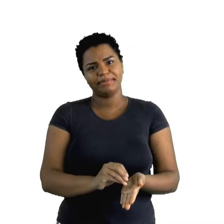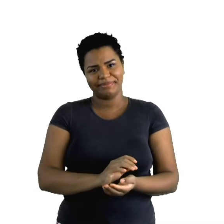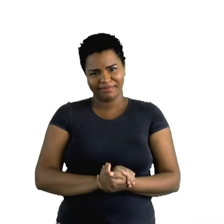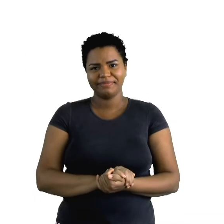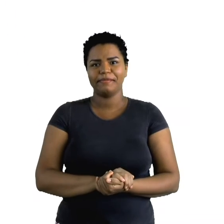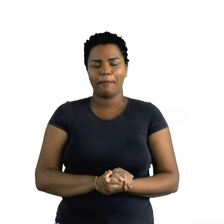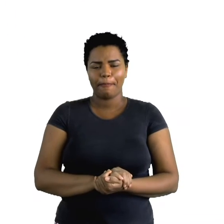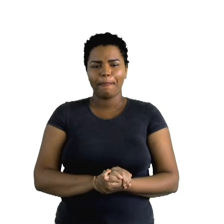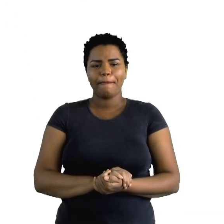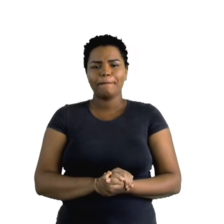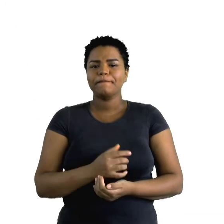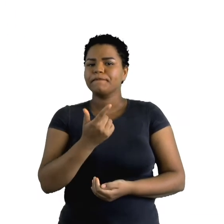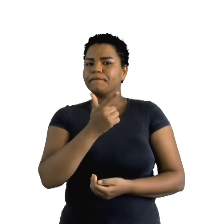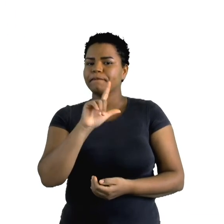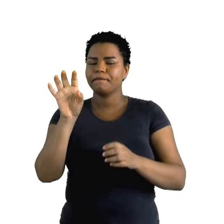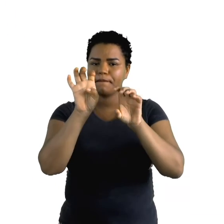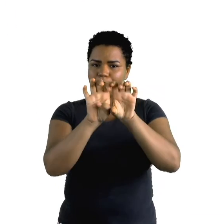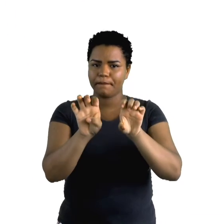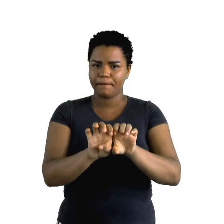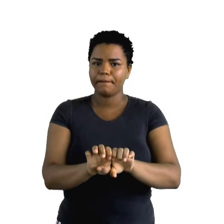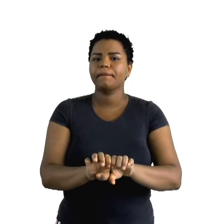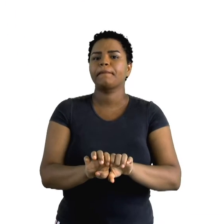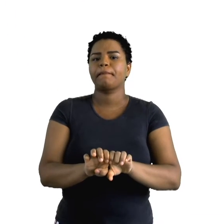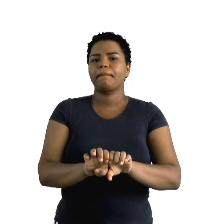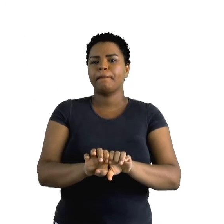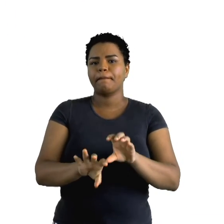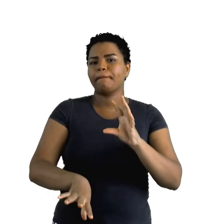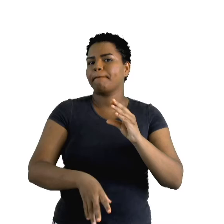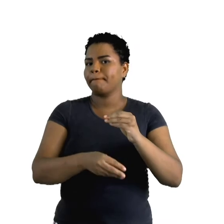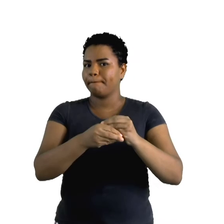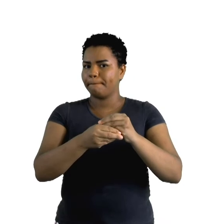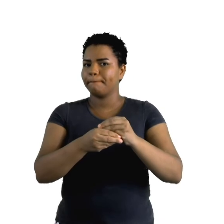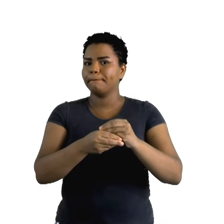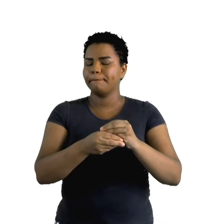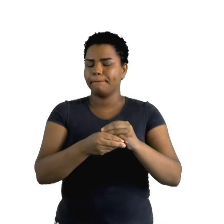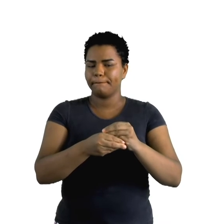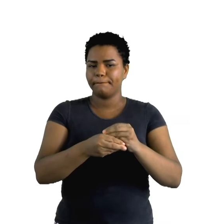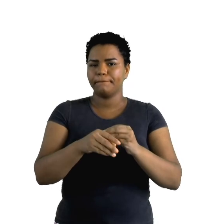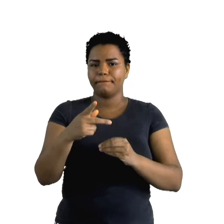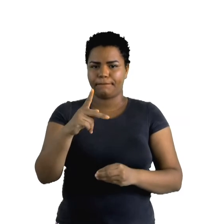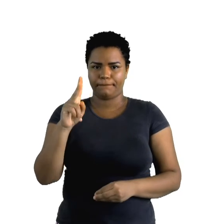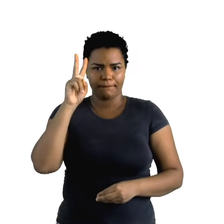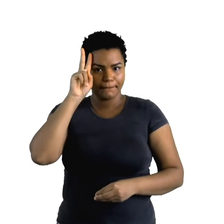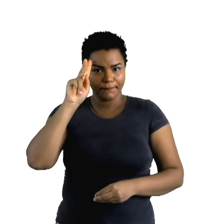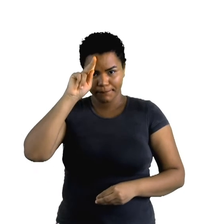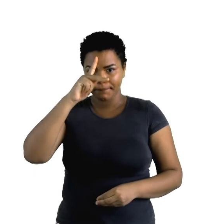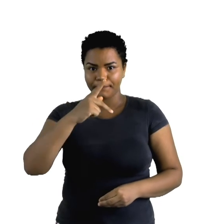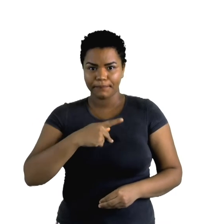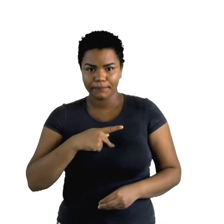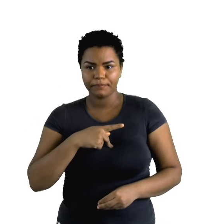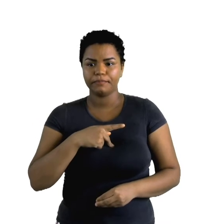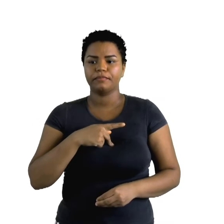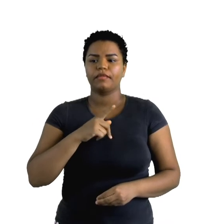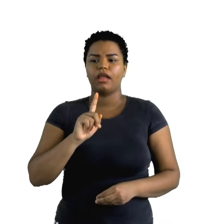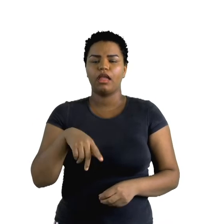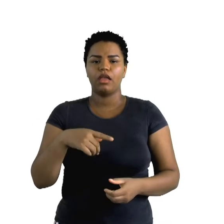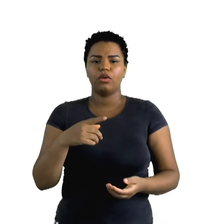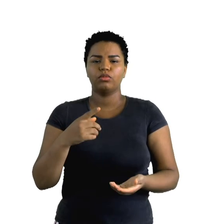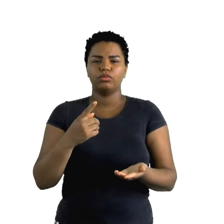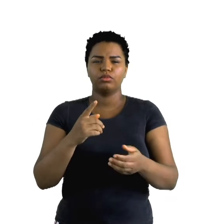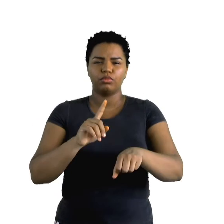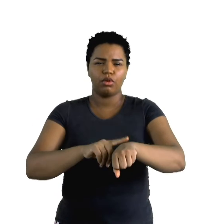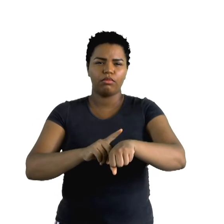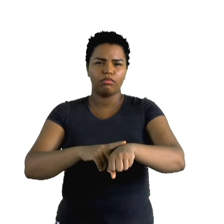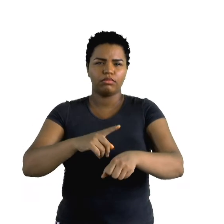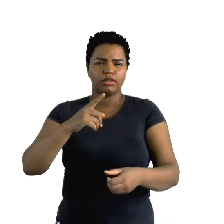A outra estrutura que deve compor também a sua autobiografia é um relato marcante. Uma